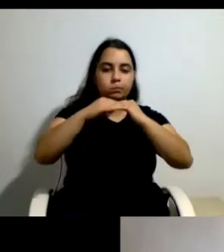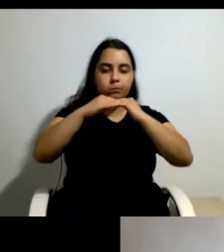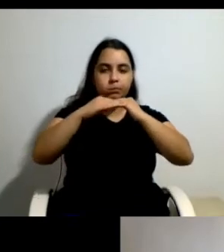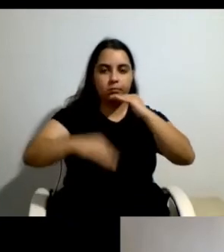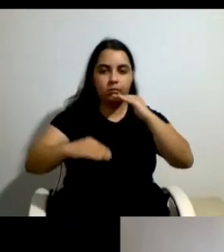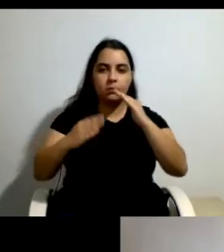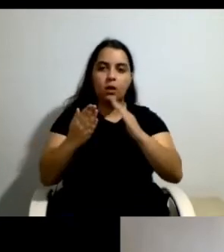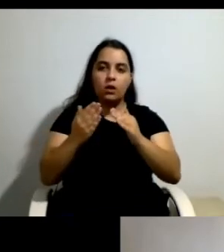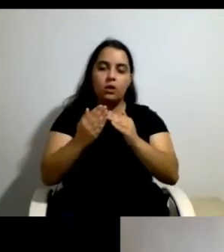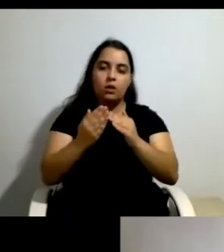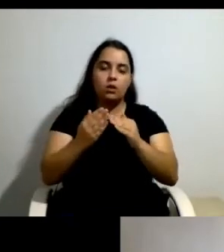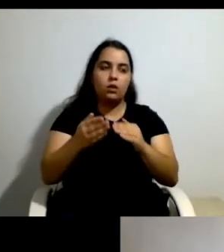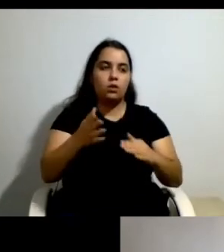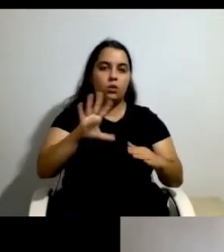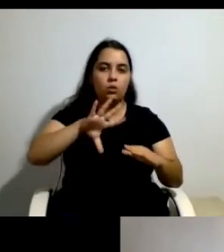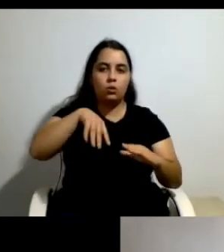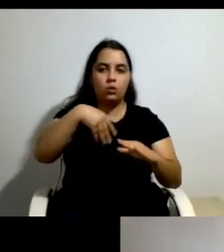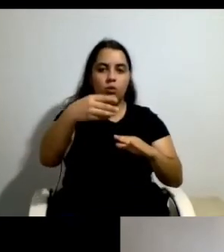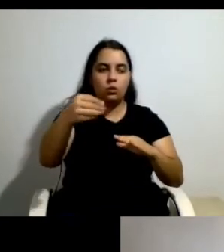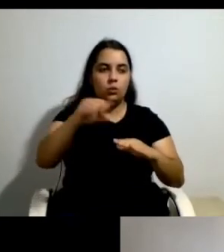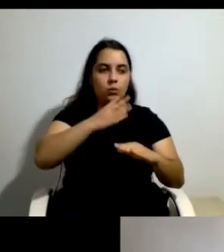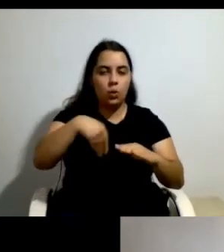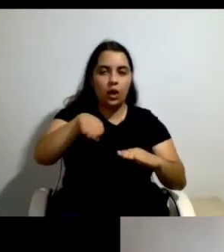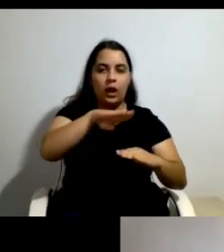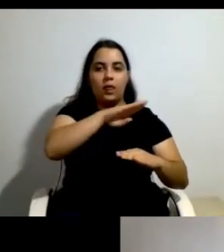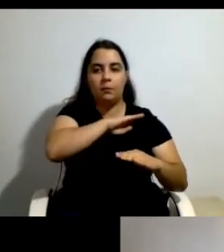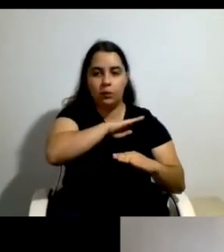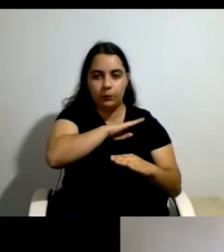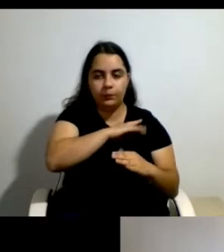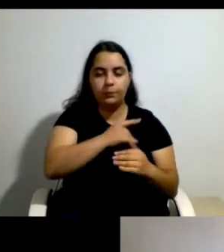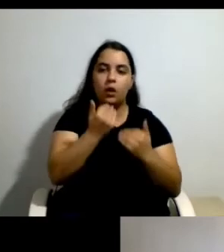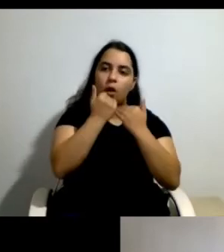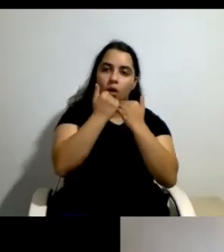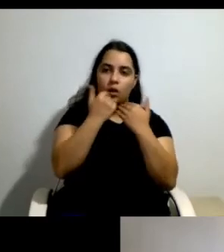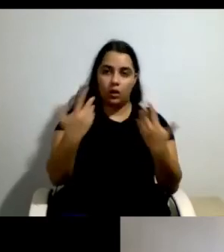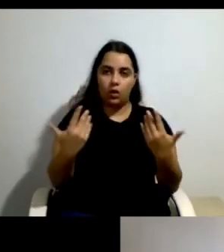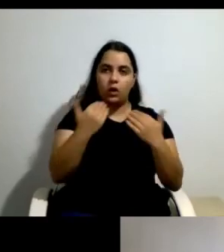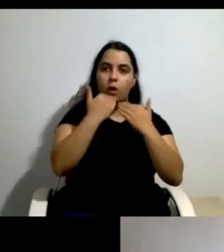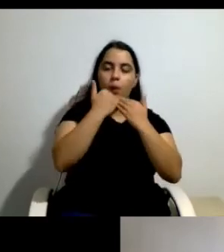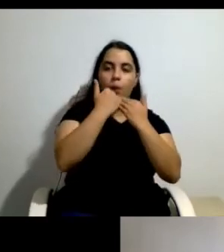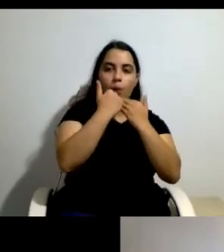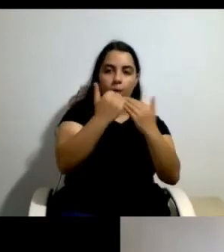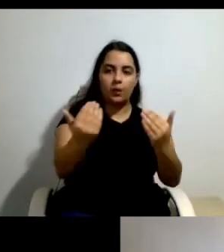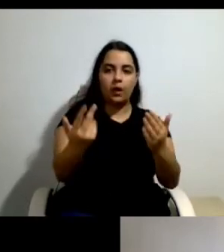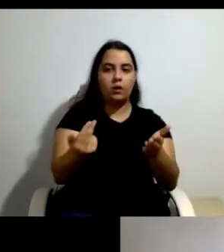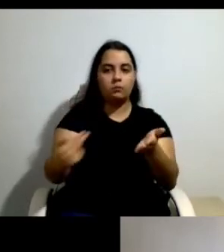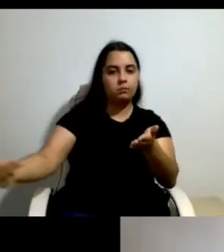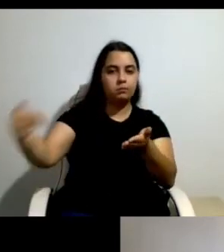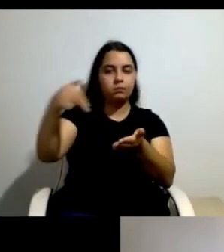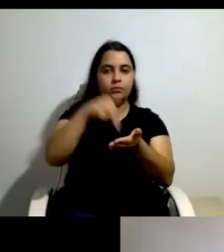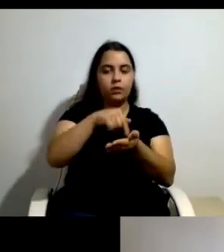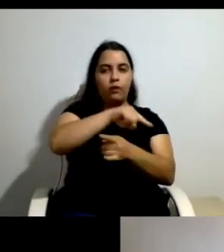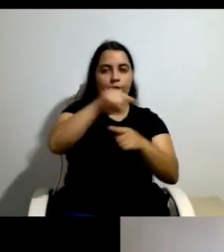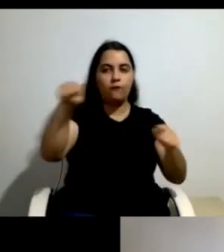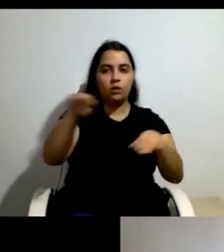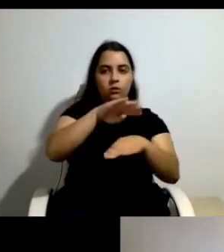Muito obrigada. Começo por agradecer aqui a presença hoje, agradecer a vossa participação,